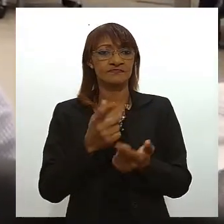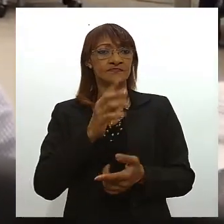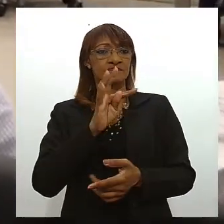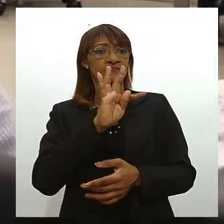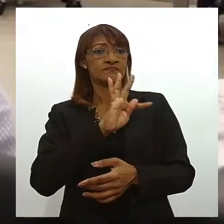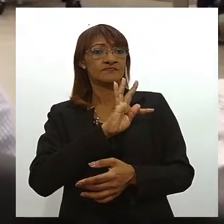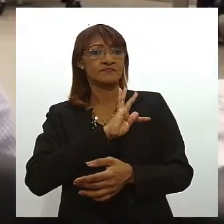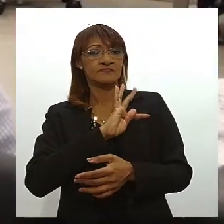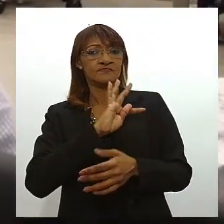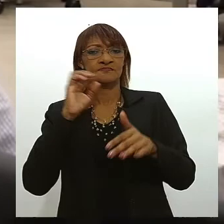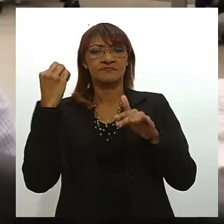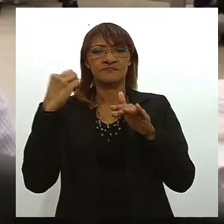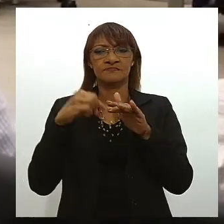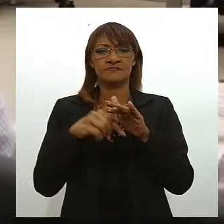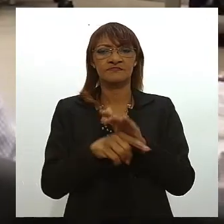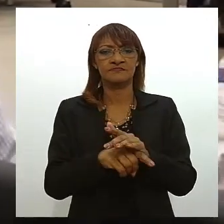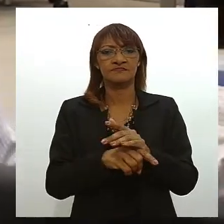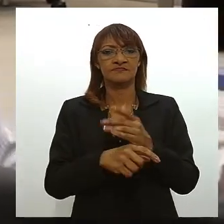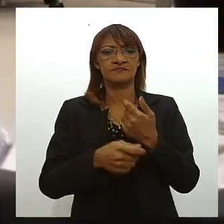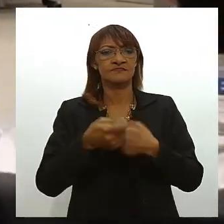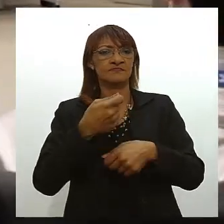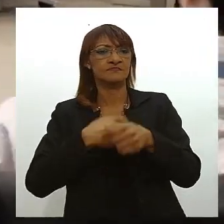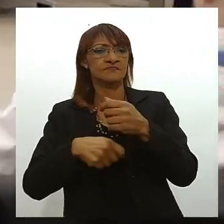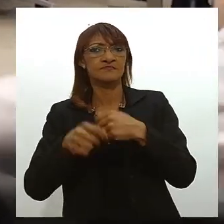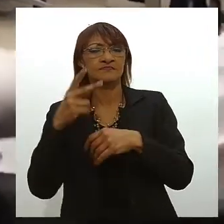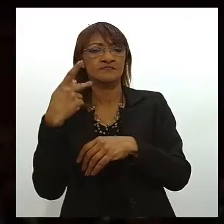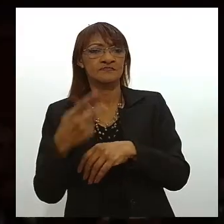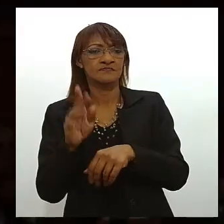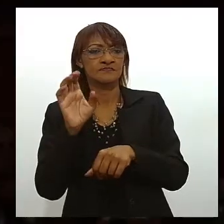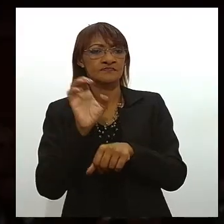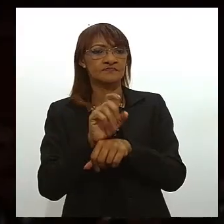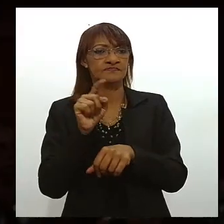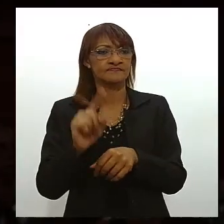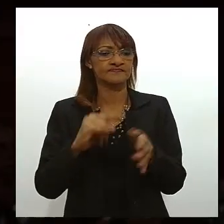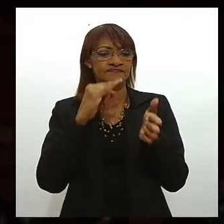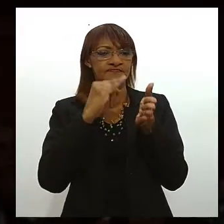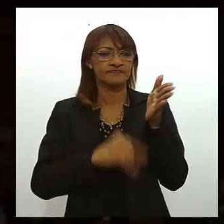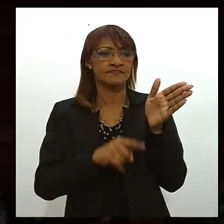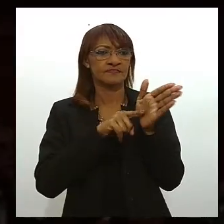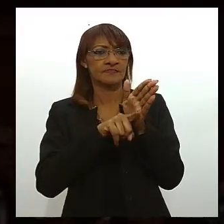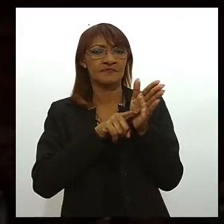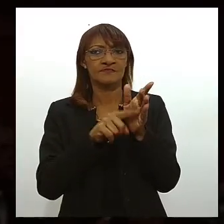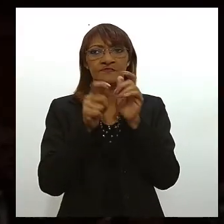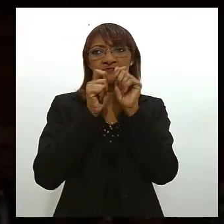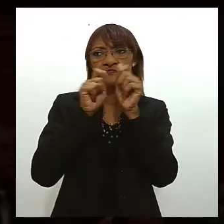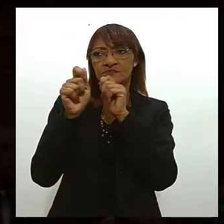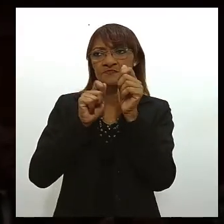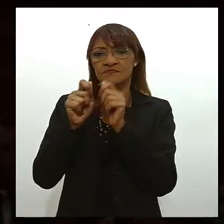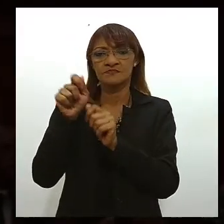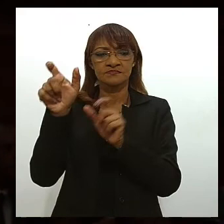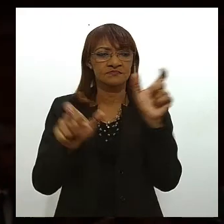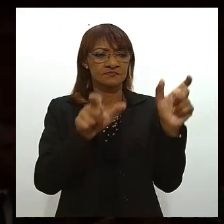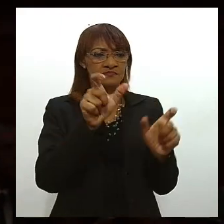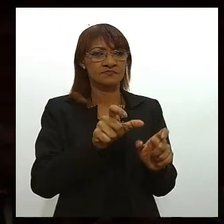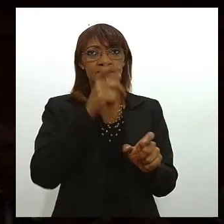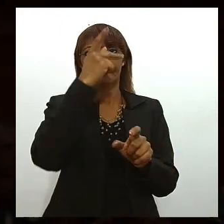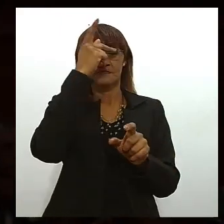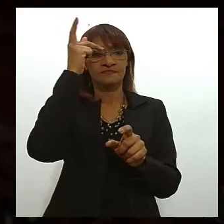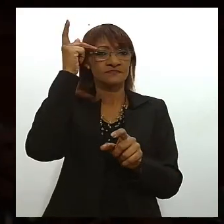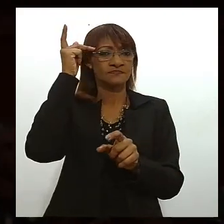realidade econômica do estado colheram documentos e entrevistaram dezenas de pessoas no executivo